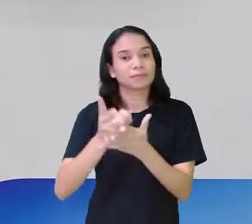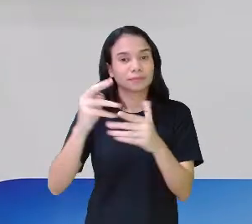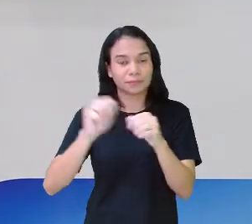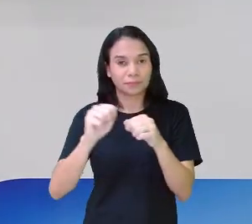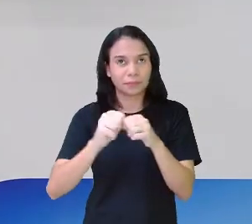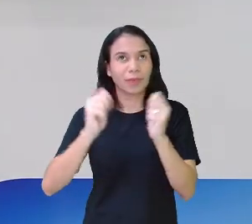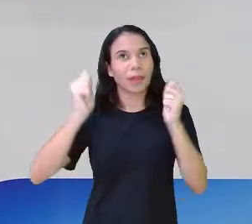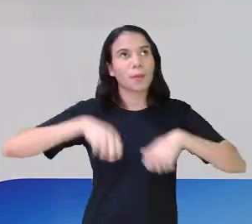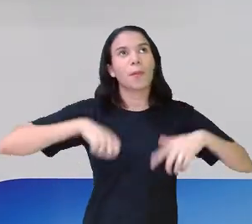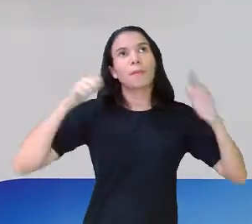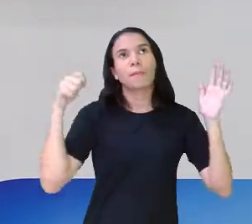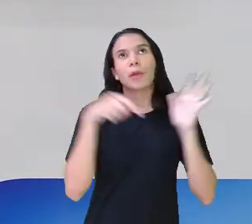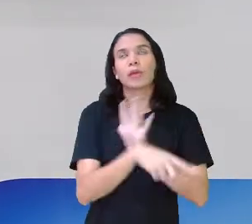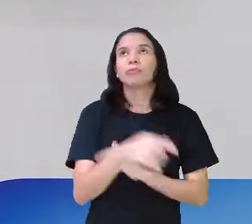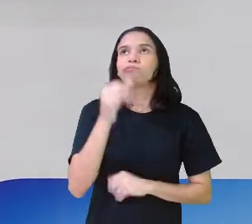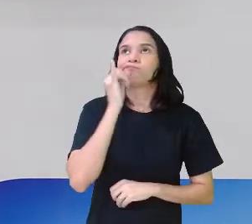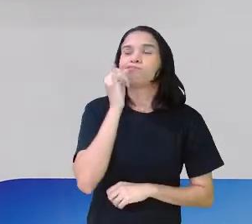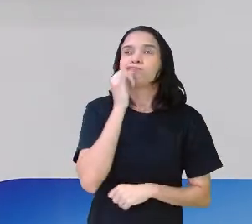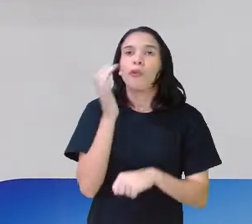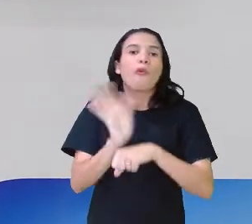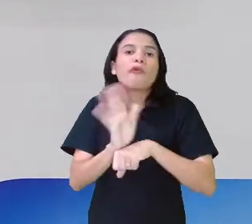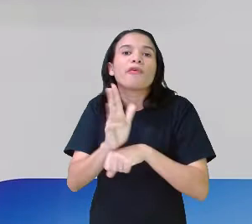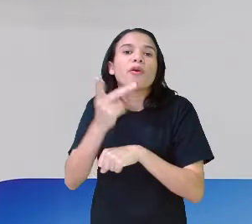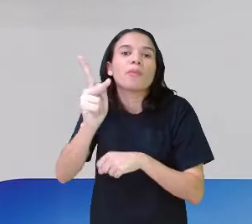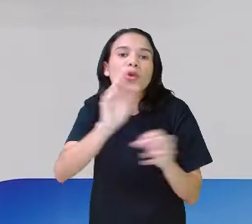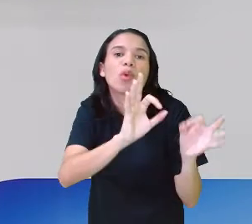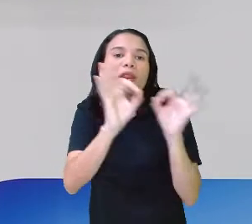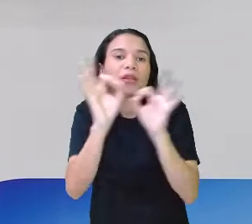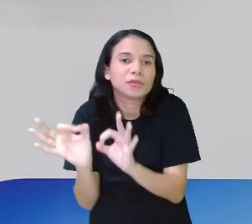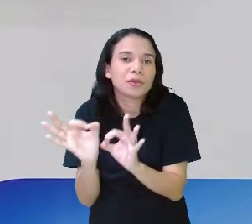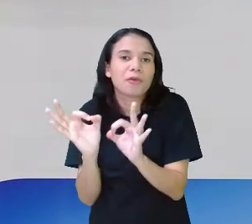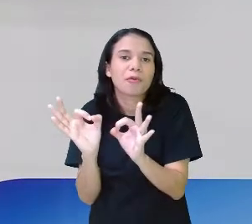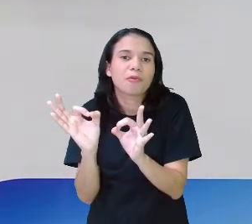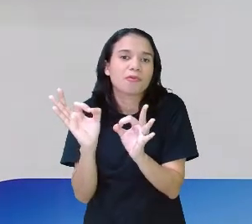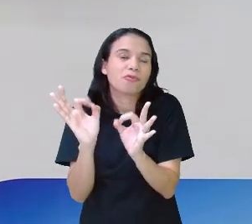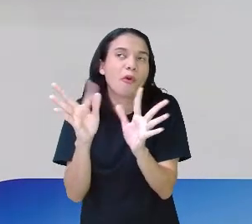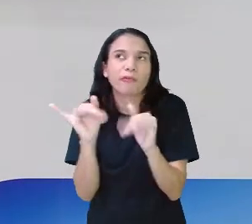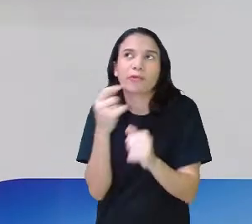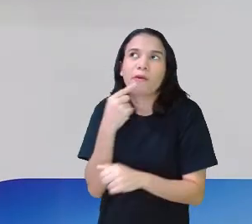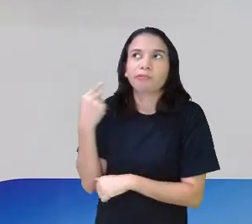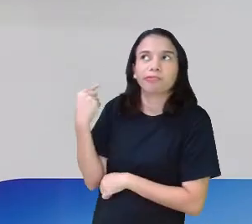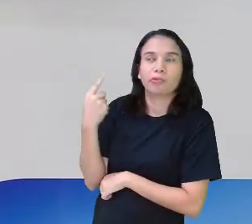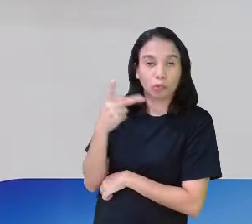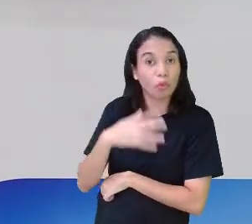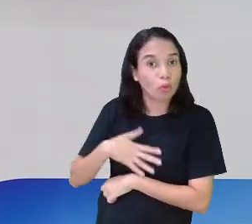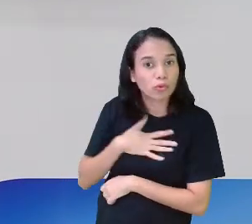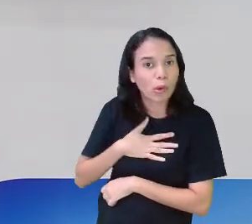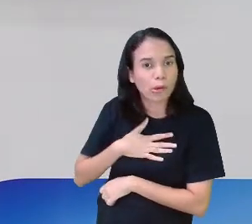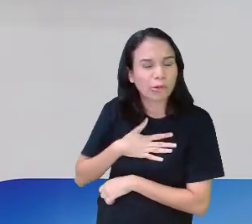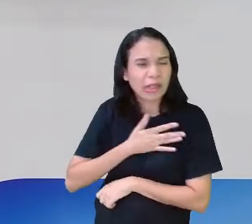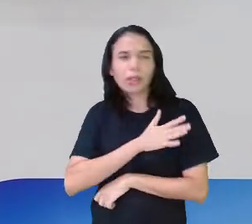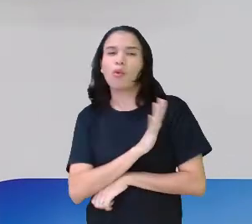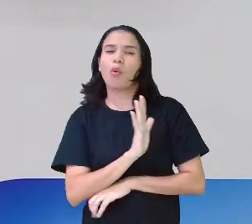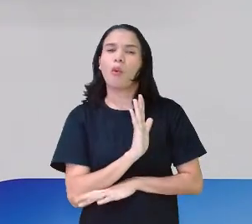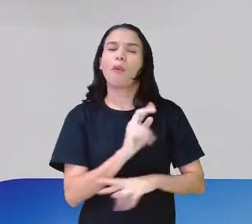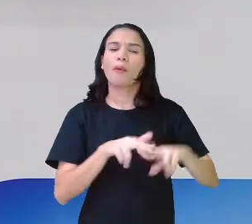Eu posso te perguntar, um filme que você assistiu no final de semana, o que você gostou, não gostou, então você vai resumir o filme. Vai dizer